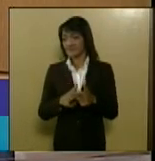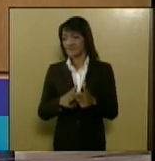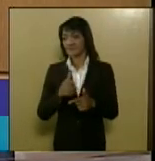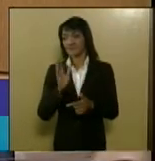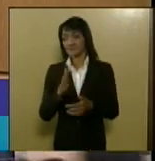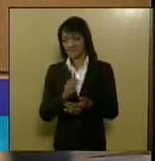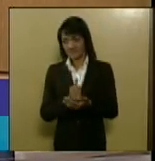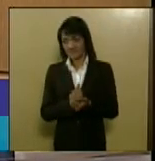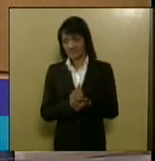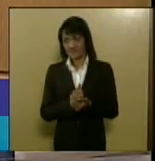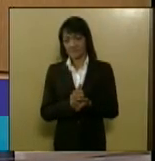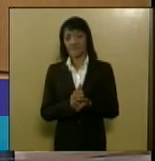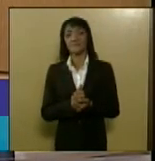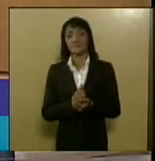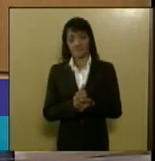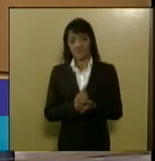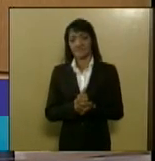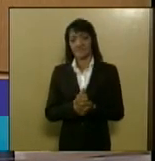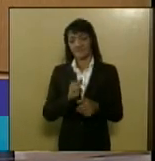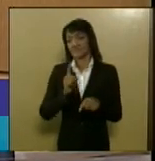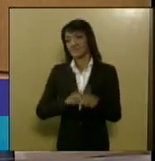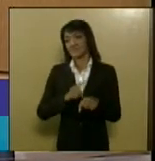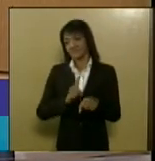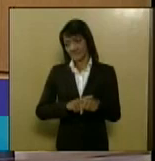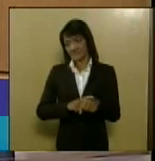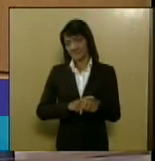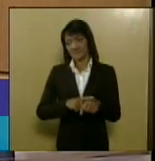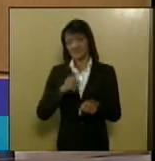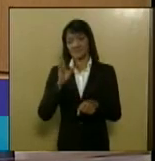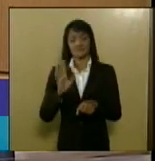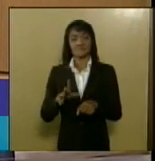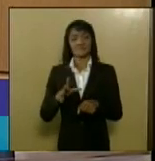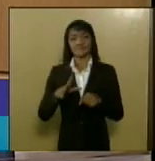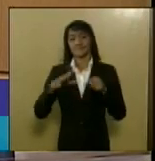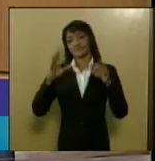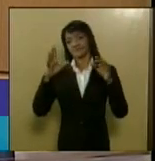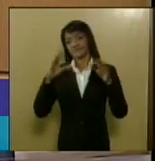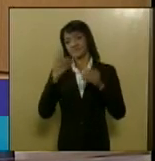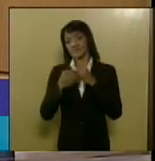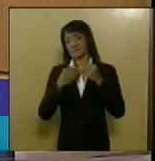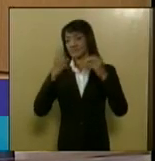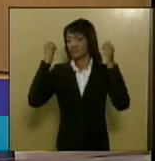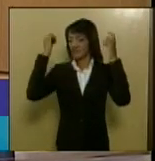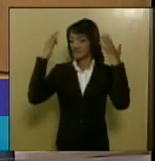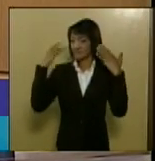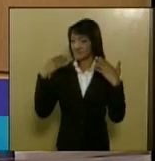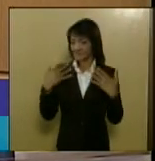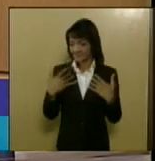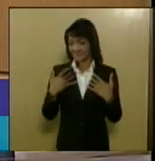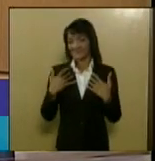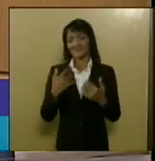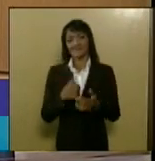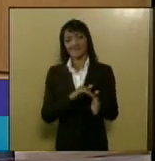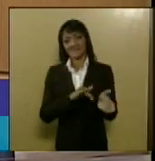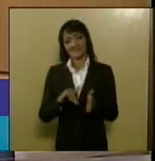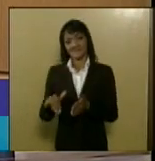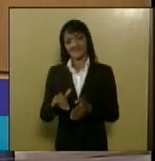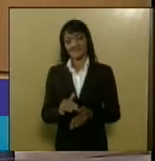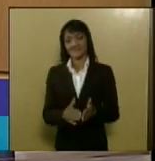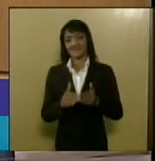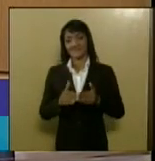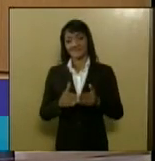movimento dificuldades às vezes até de tomar banho e fazer atividades mínimas diárias o próximo por favor